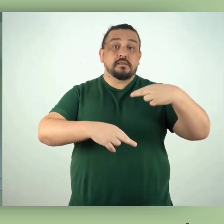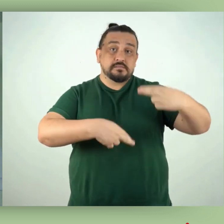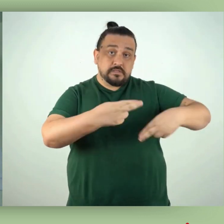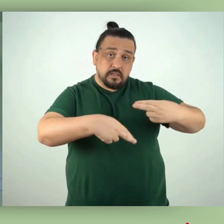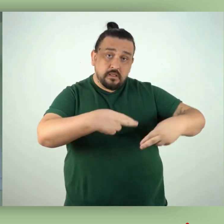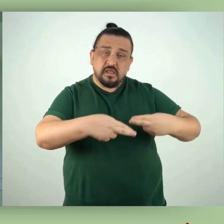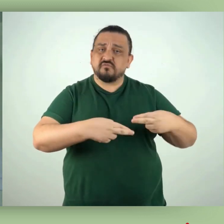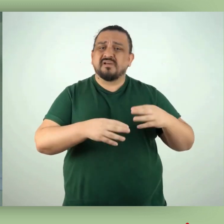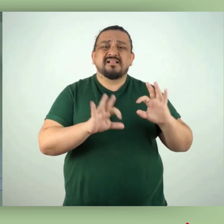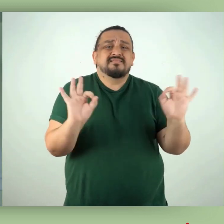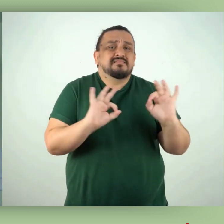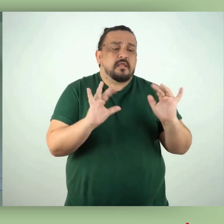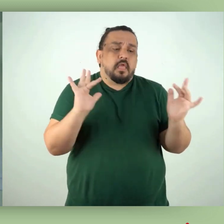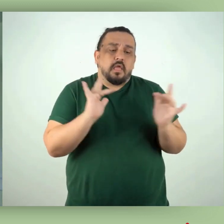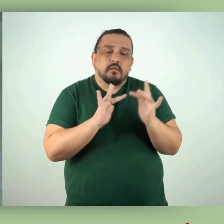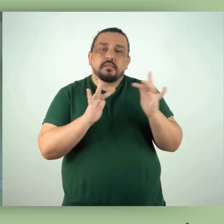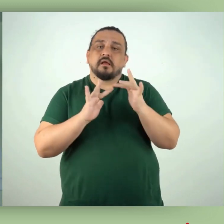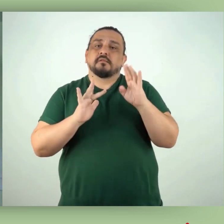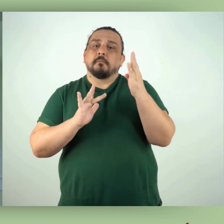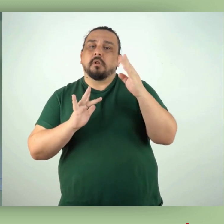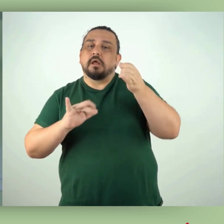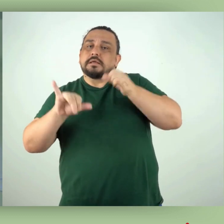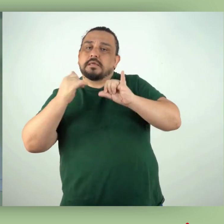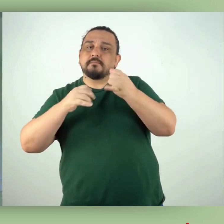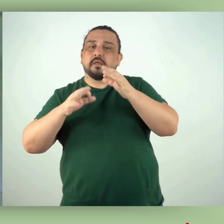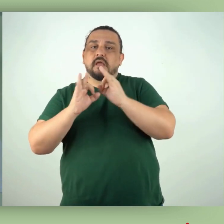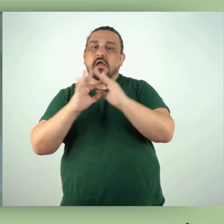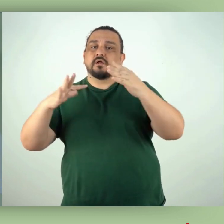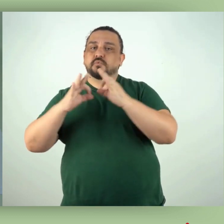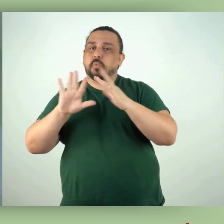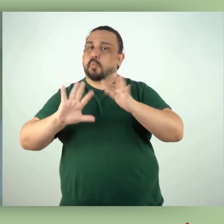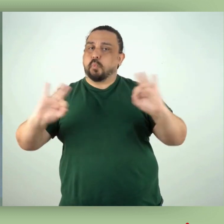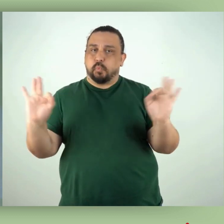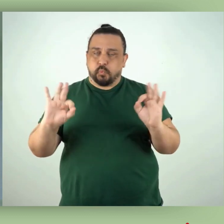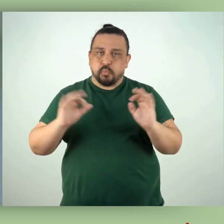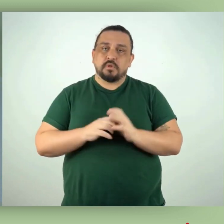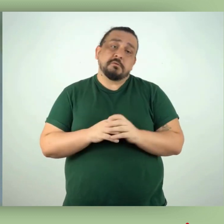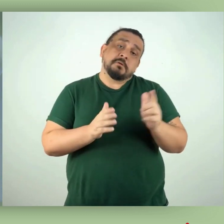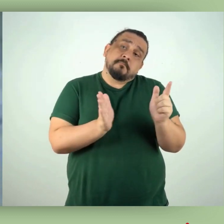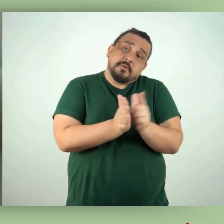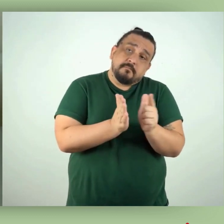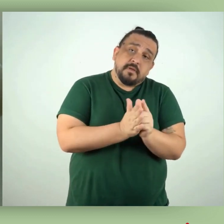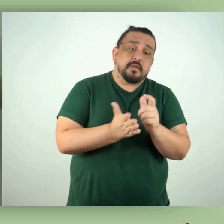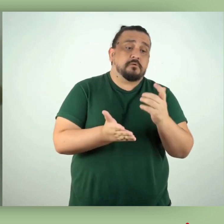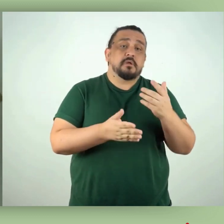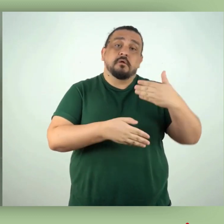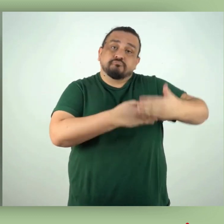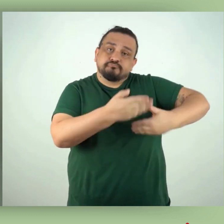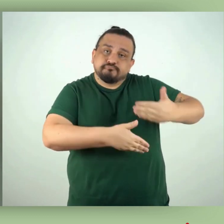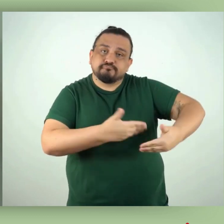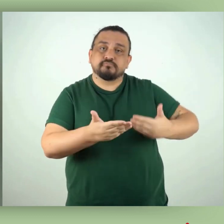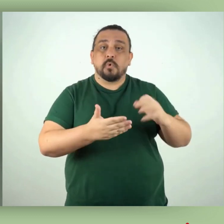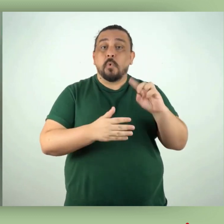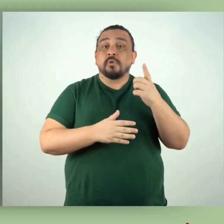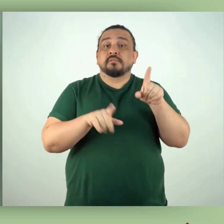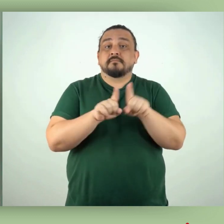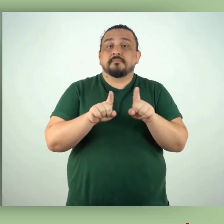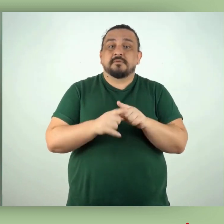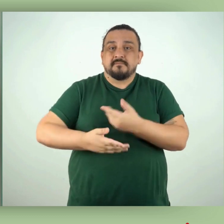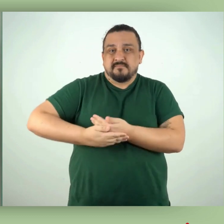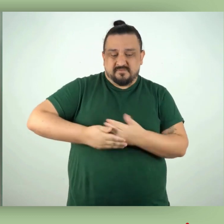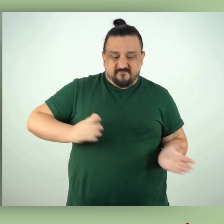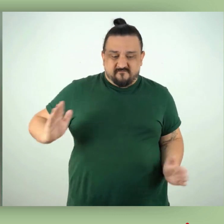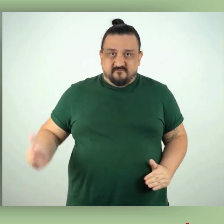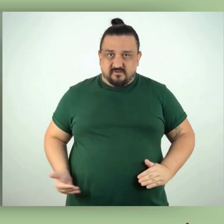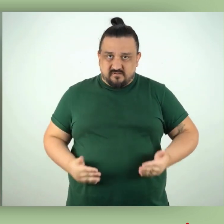Resíduos recicláveis, sem contaminação biológica, química ou radiológica associada. Papel de uso sanitário e